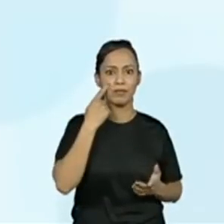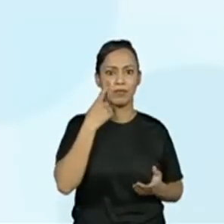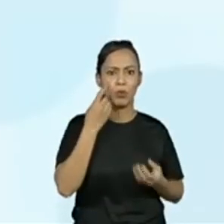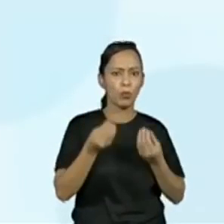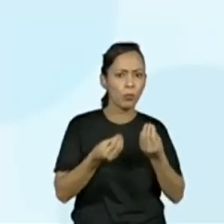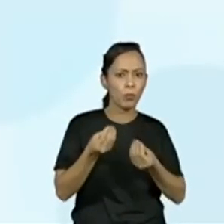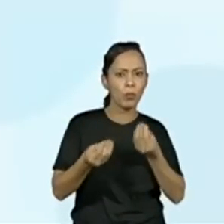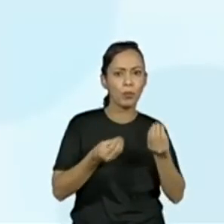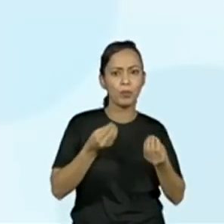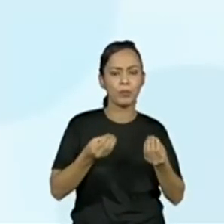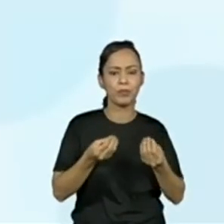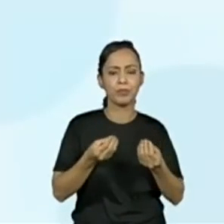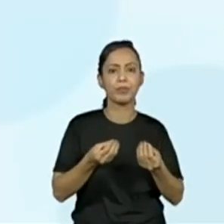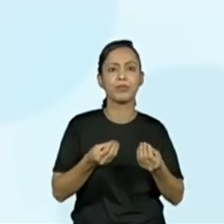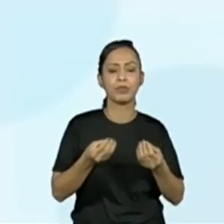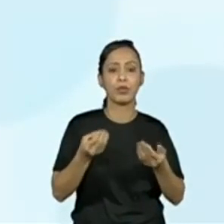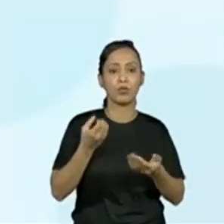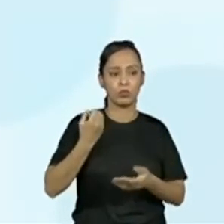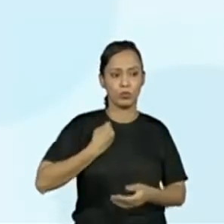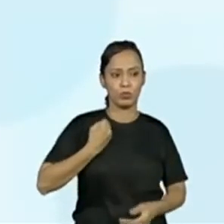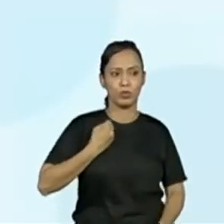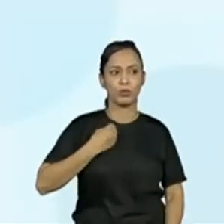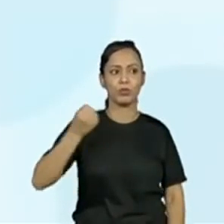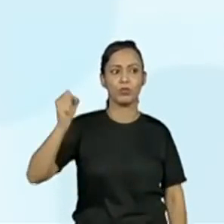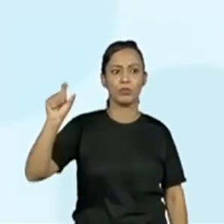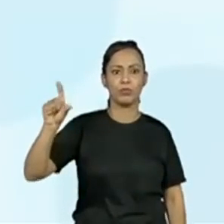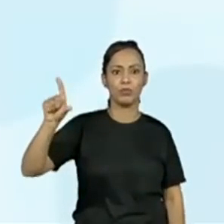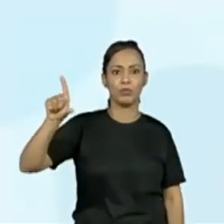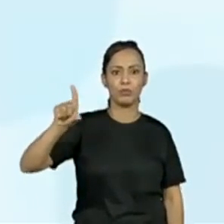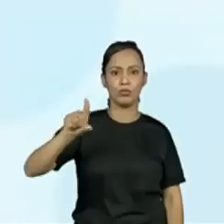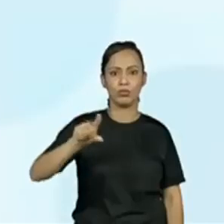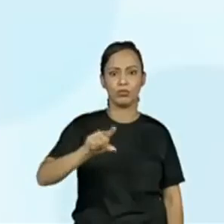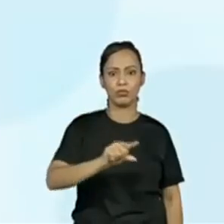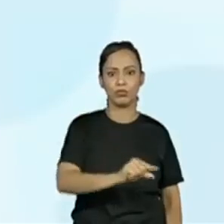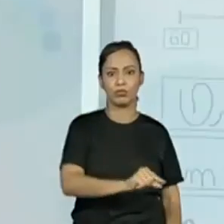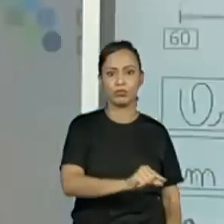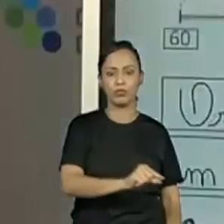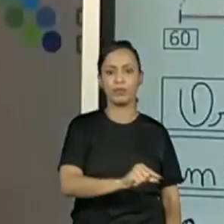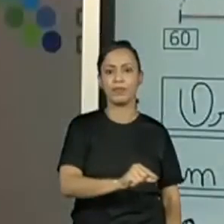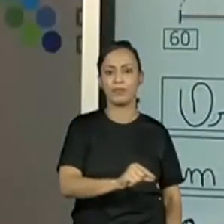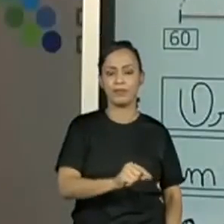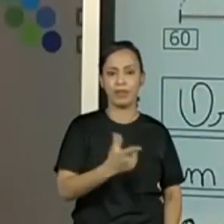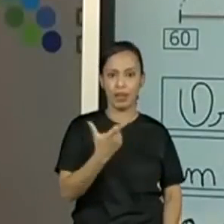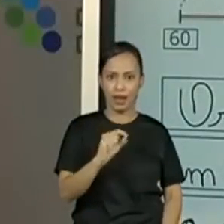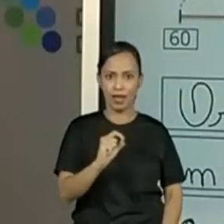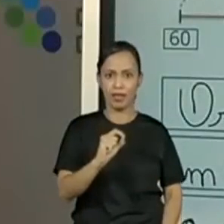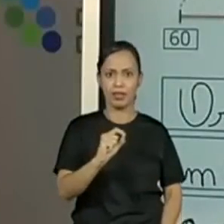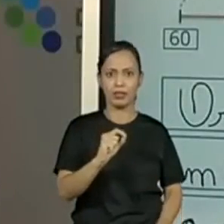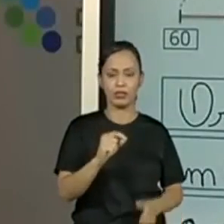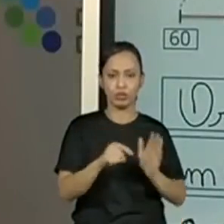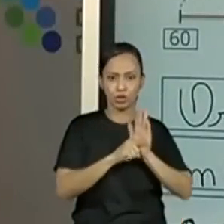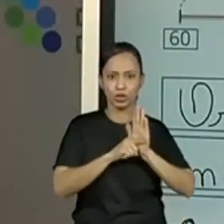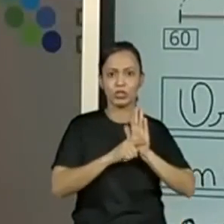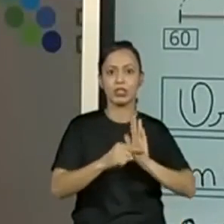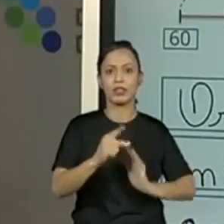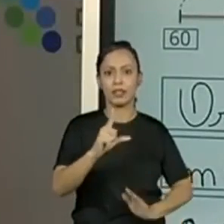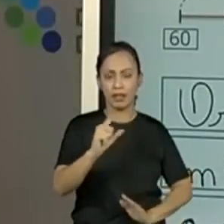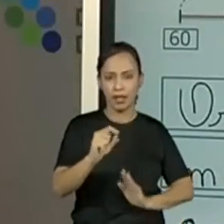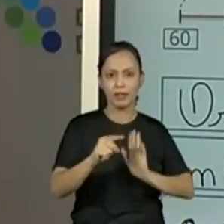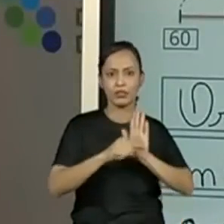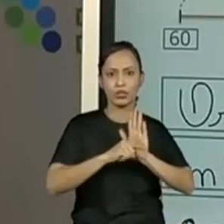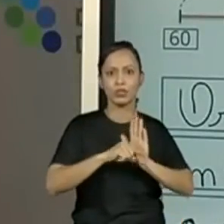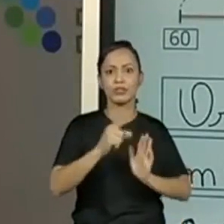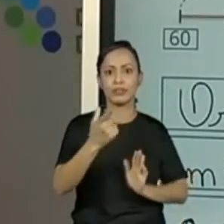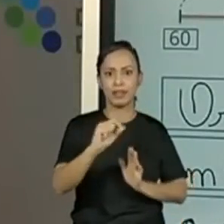Então, a nossa ordem é decrescente. Fui subtraindo aí de 10 em 10 a partir do início, até chegar ao zero.